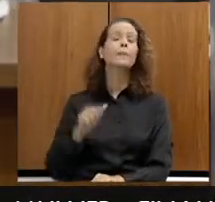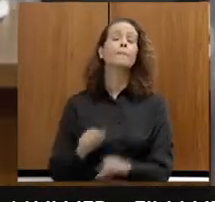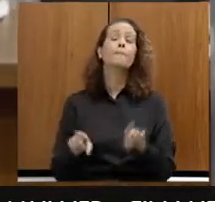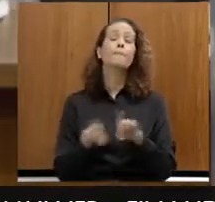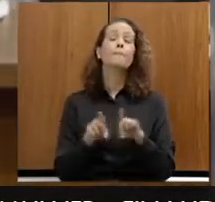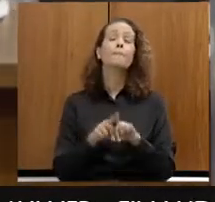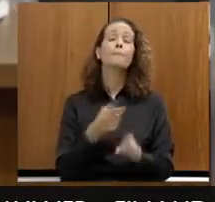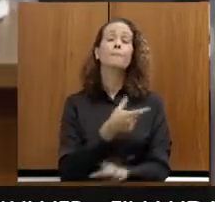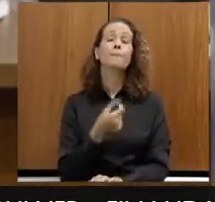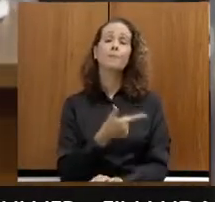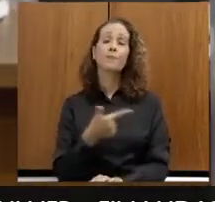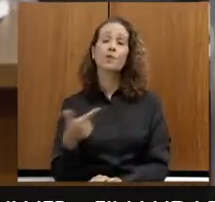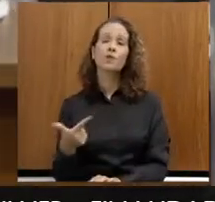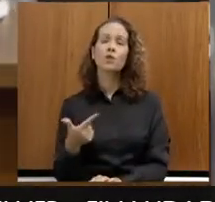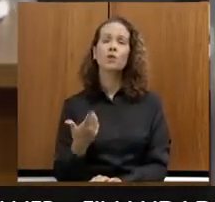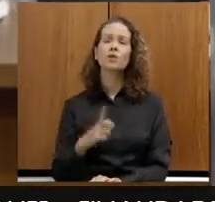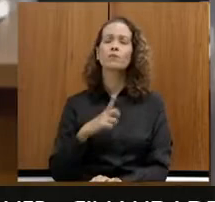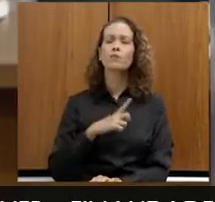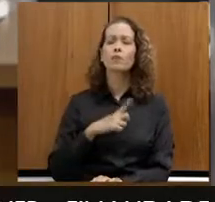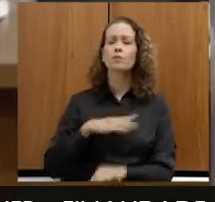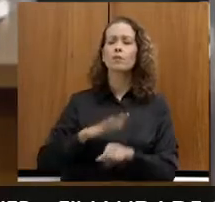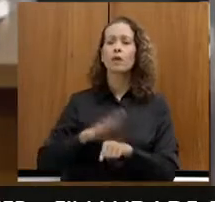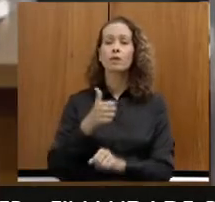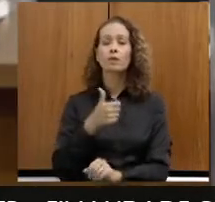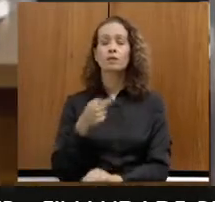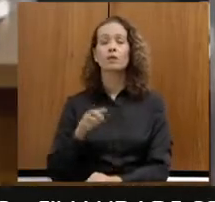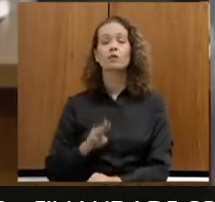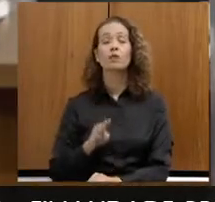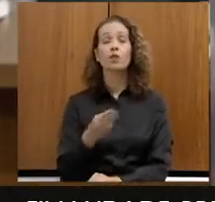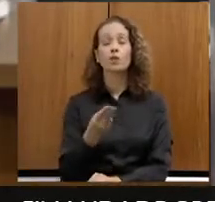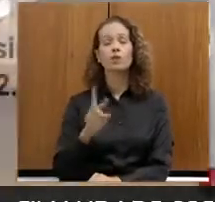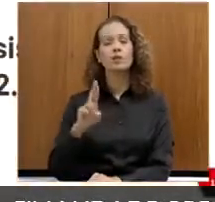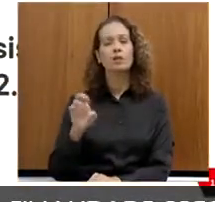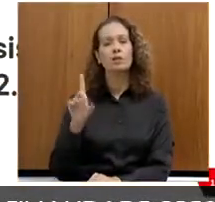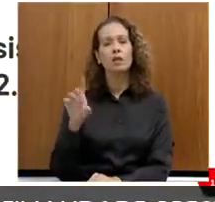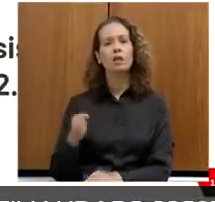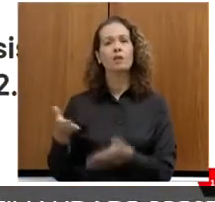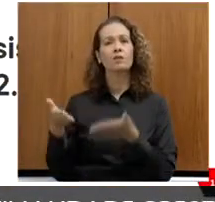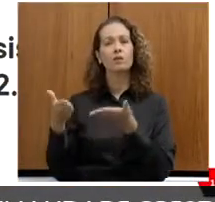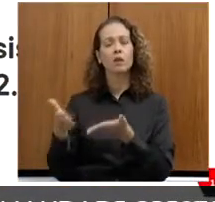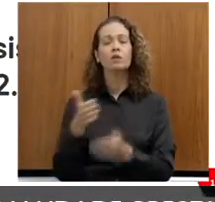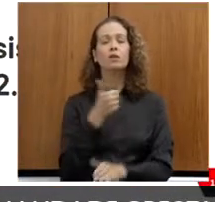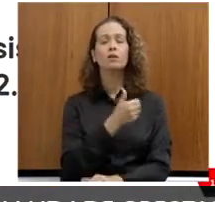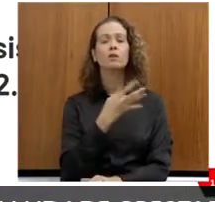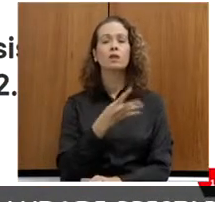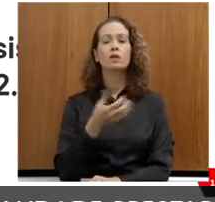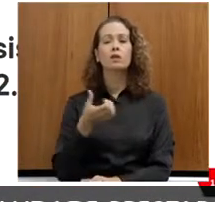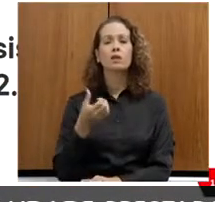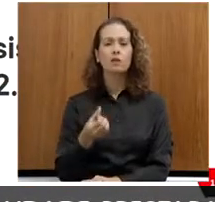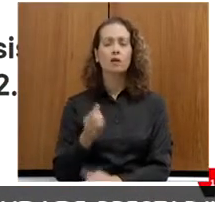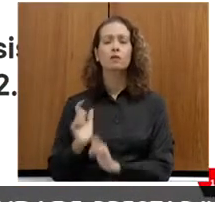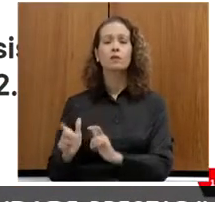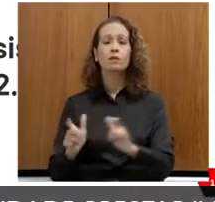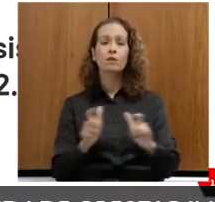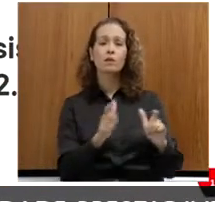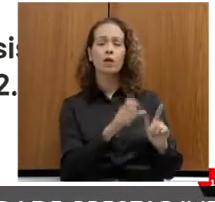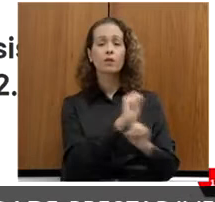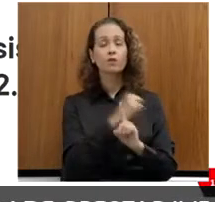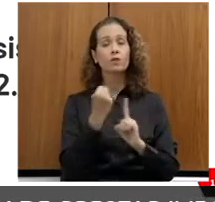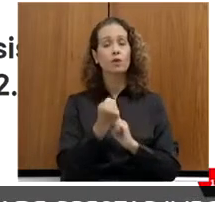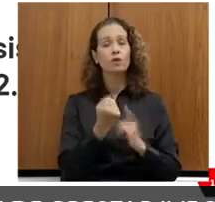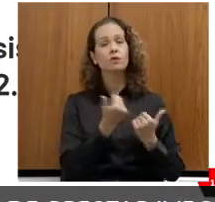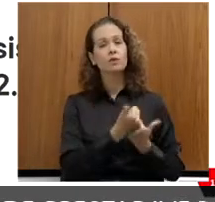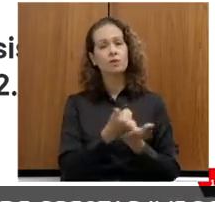2022, nós vamos colocar mais de 17 milhões nessa rede também para 146 unidades sócio-assistenciais.